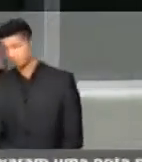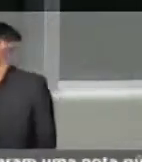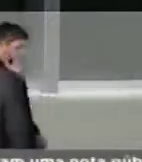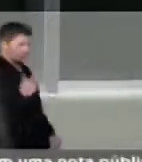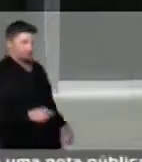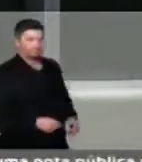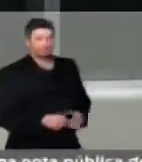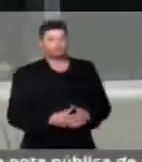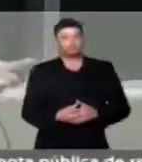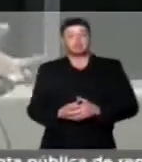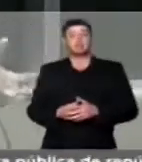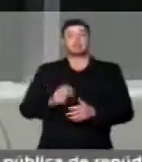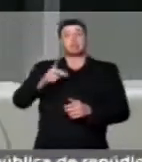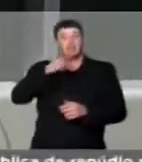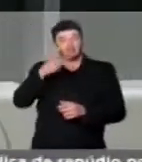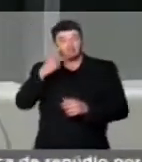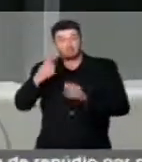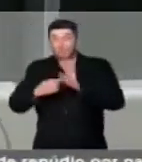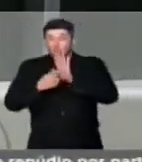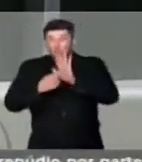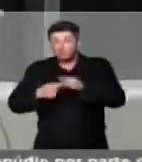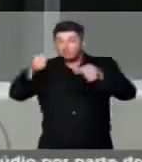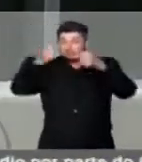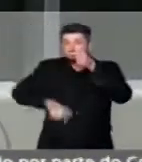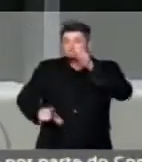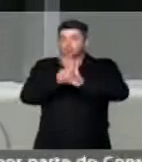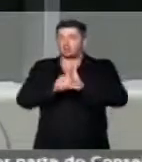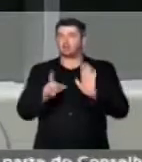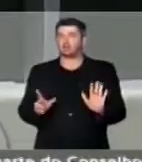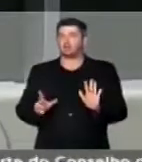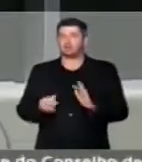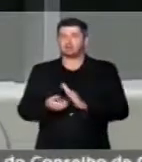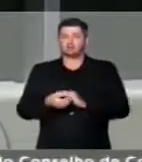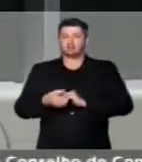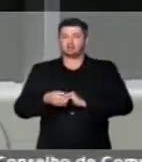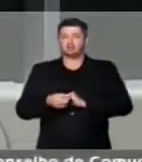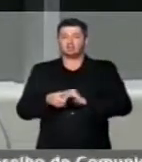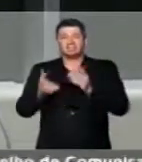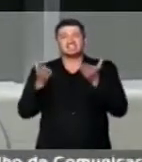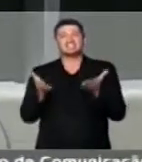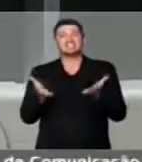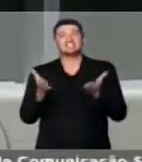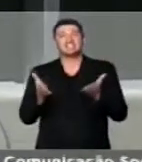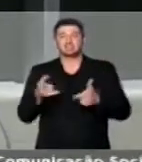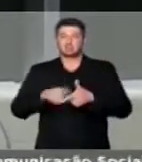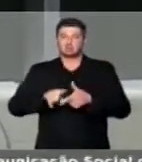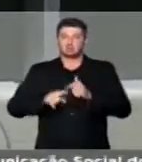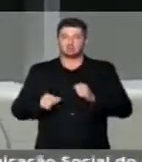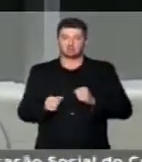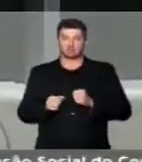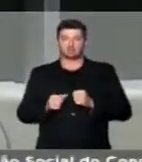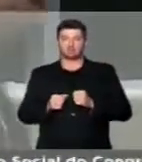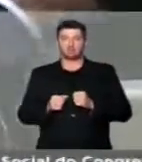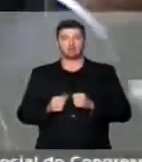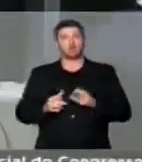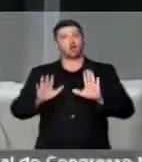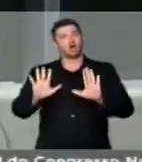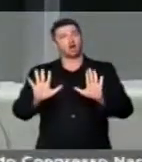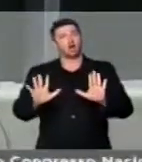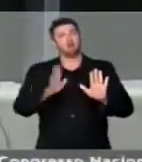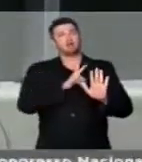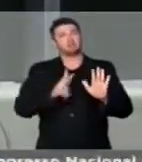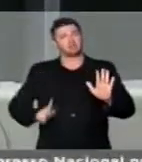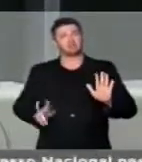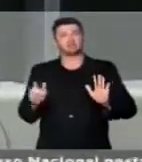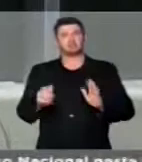a ilegalidade, a irregularidade desta situação. Ora, senhor